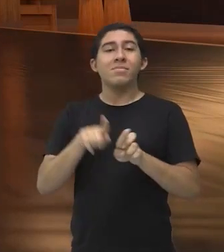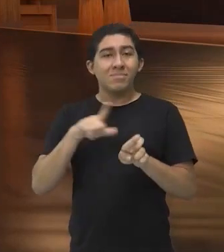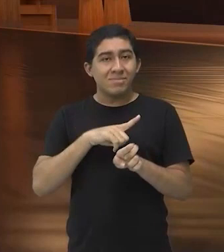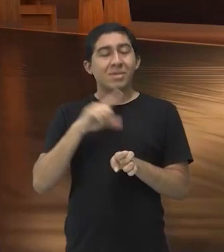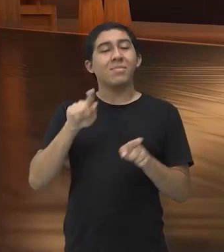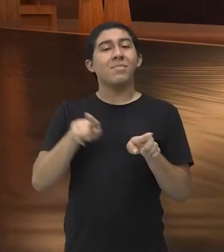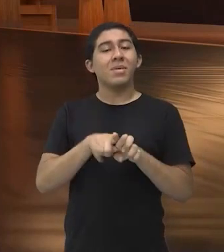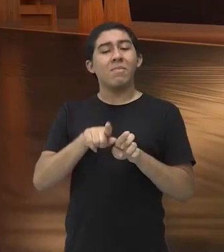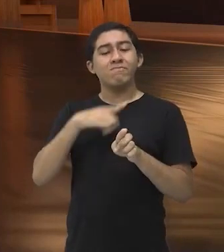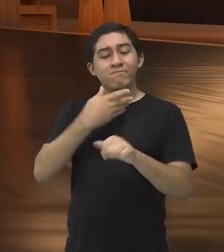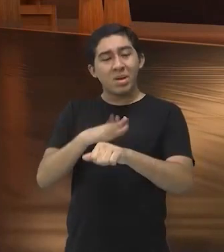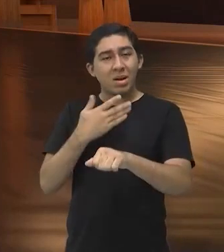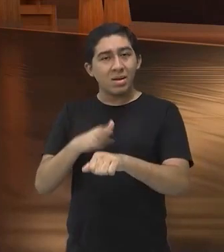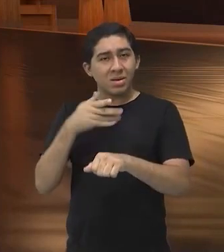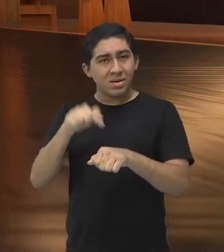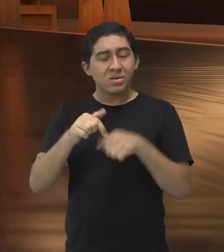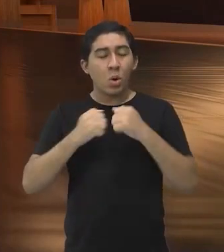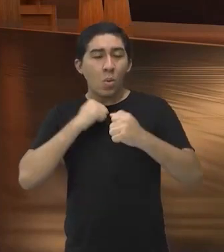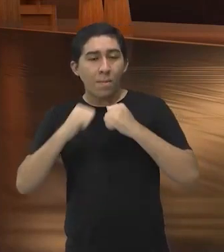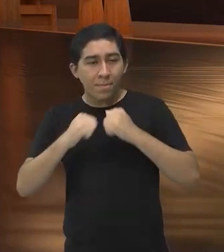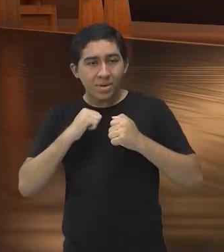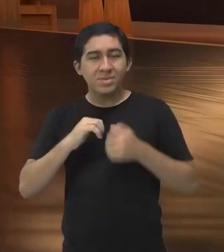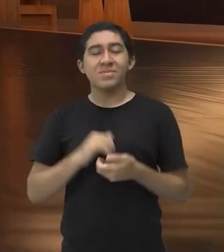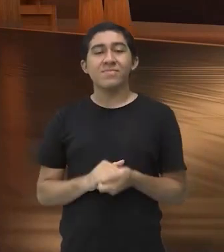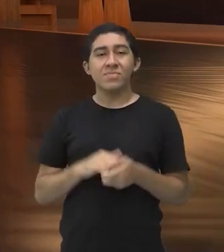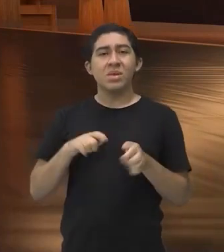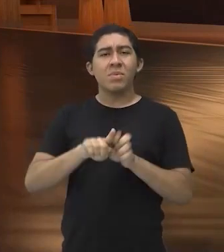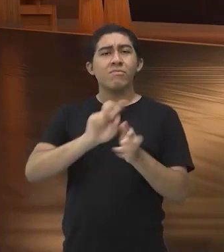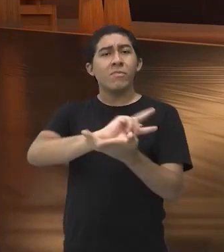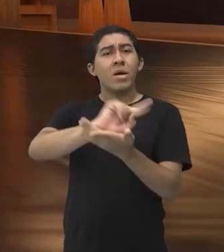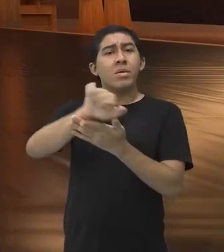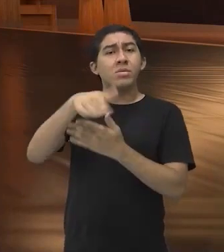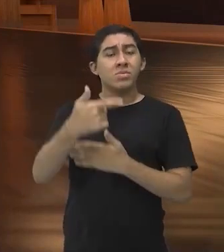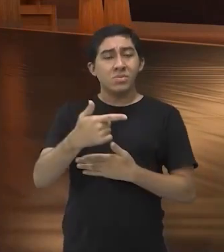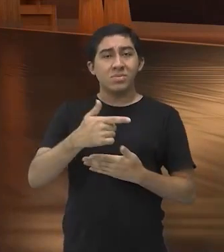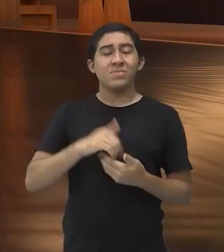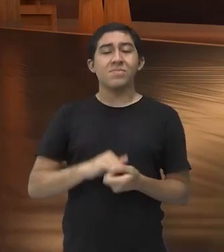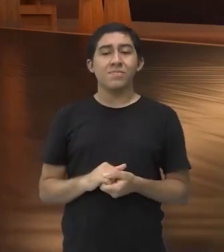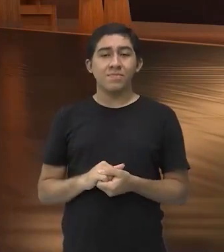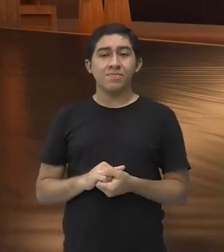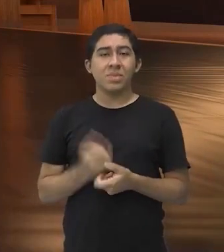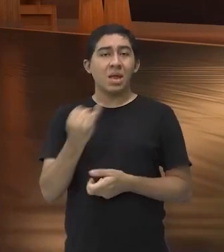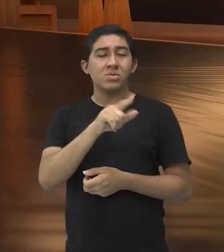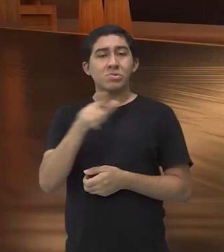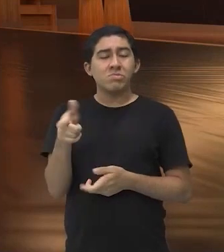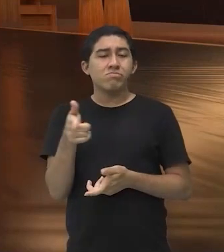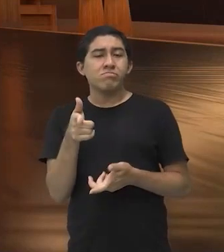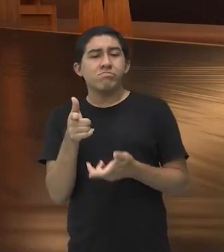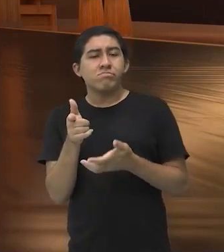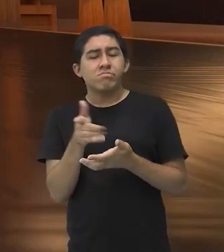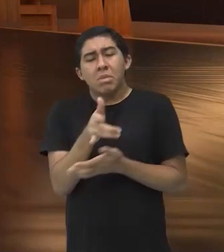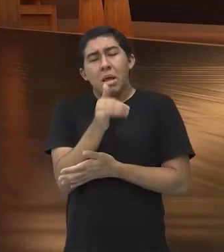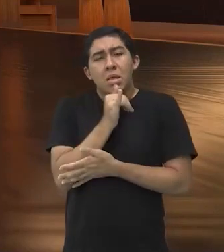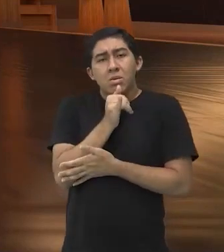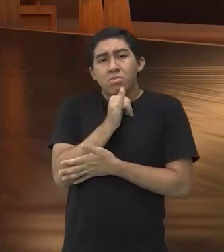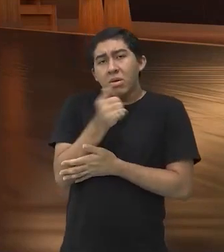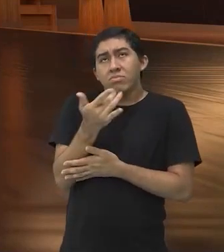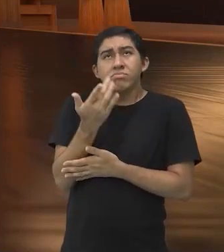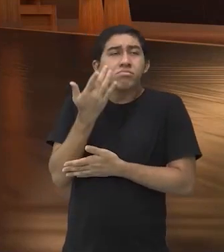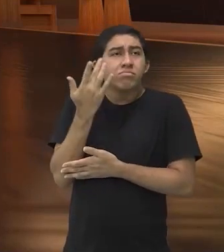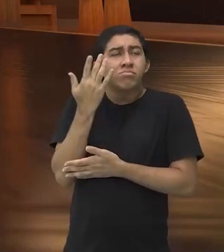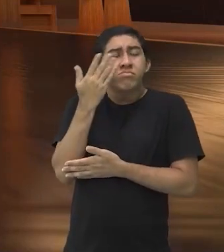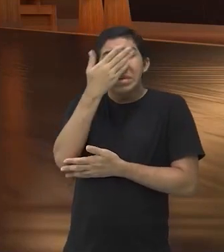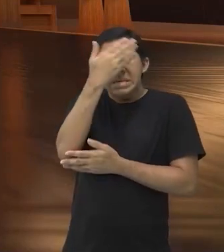aí essa prática de combate, além de muitas outras, e se você porventura não se